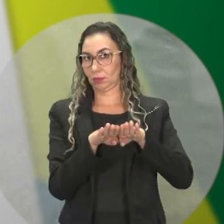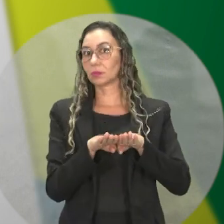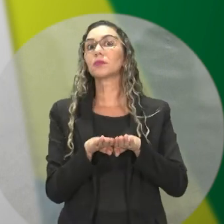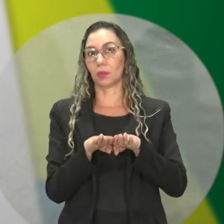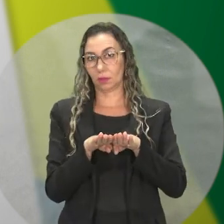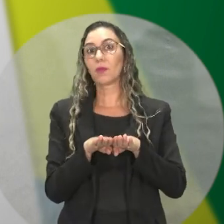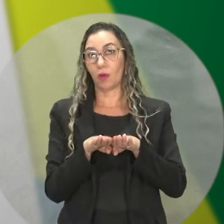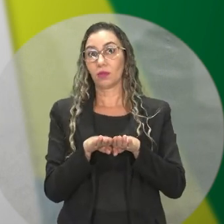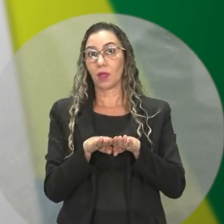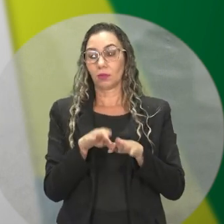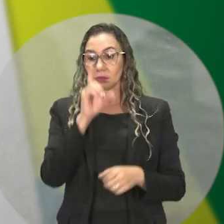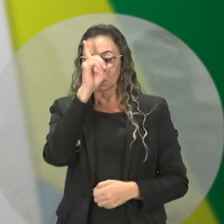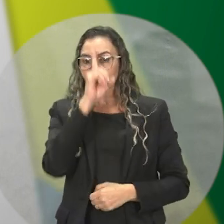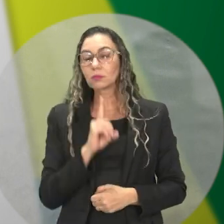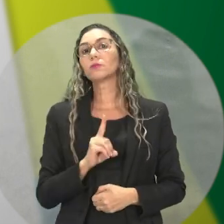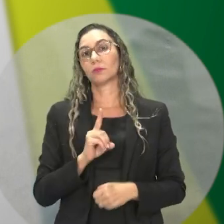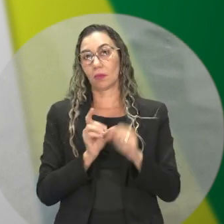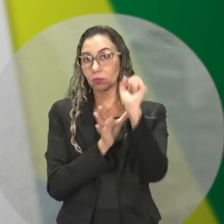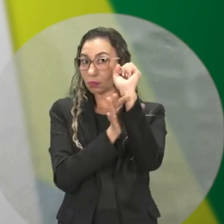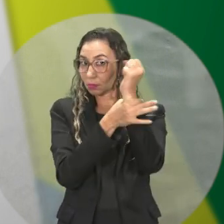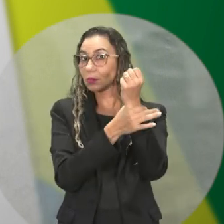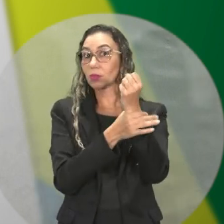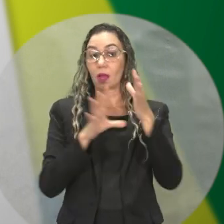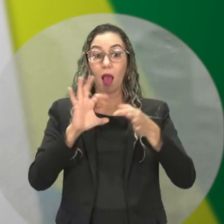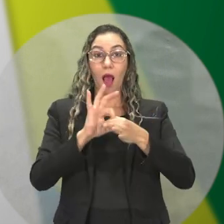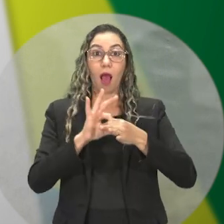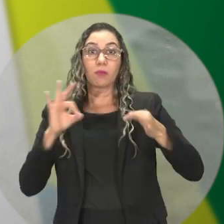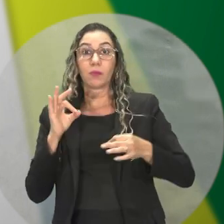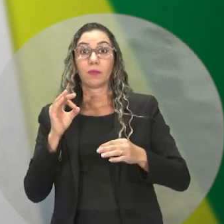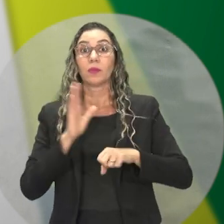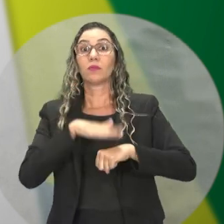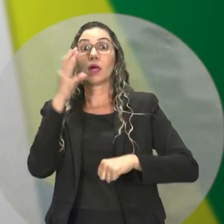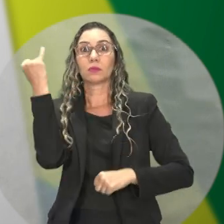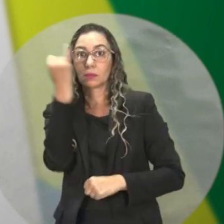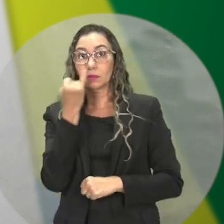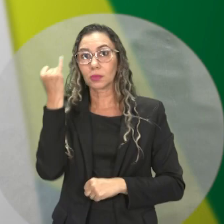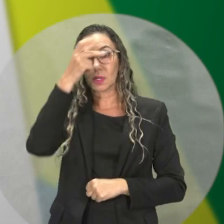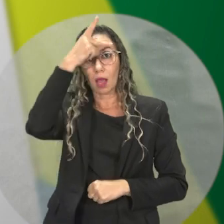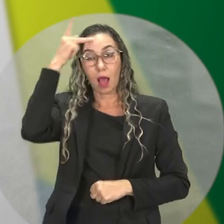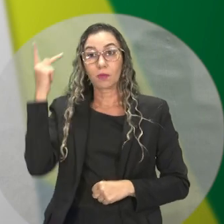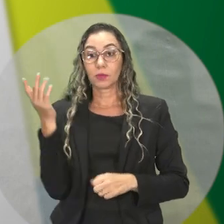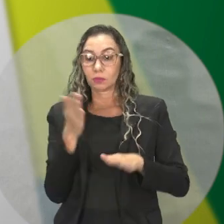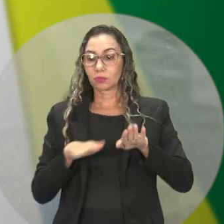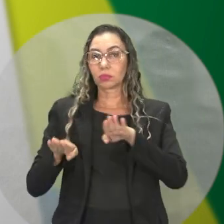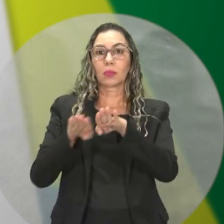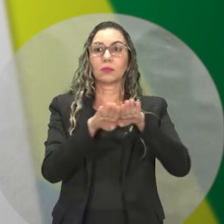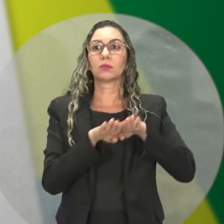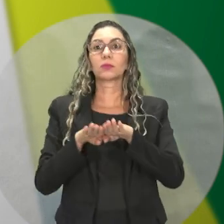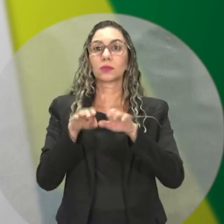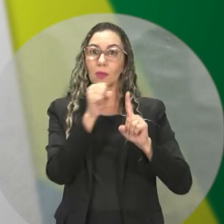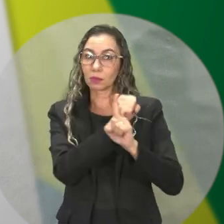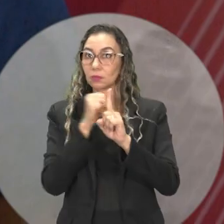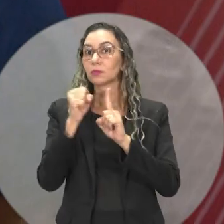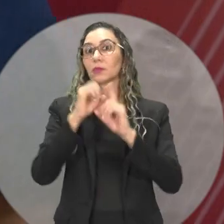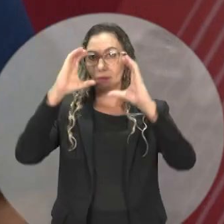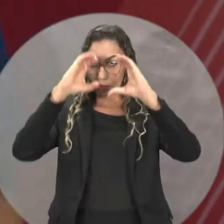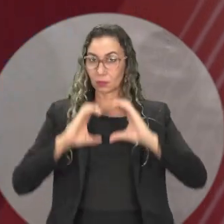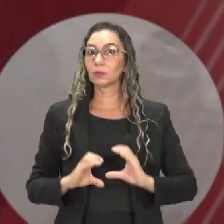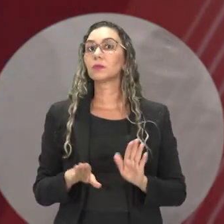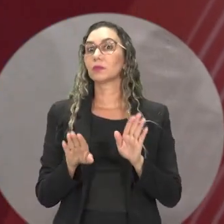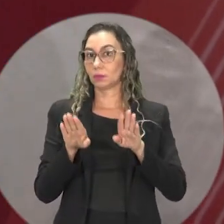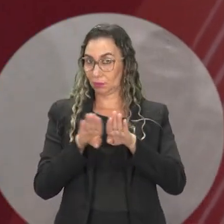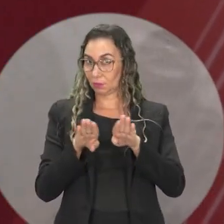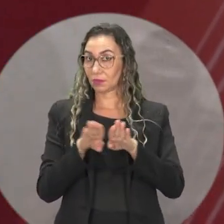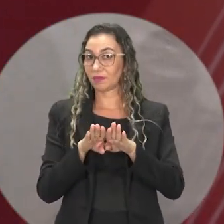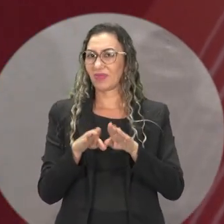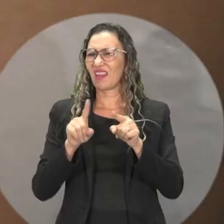exercício dos direitos e das liberdades fundamentais, visando a sua inclusão social e cidadania. Mas, na